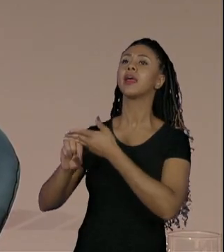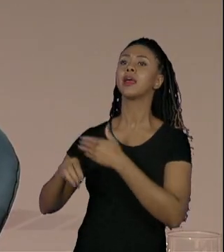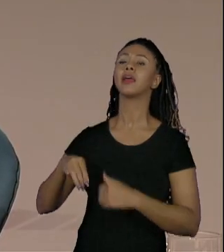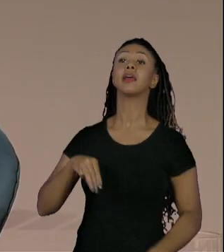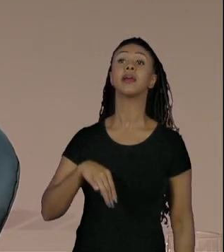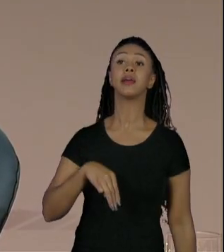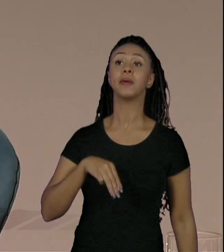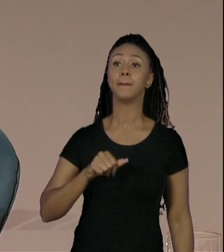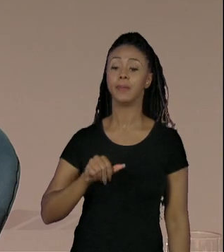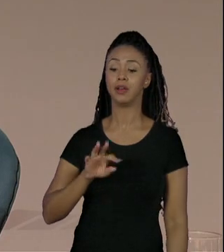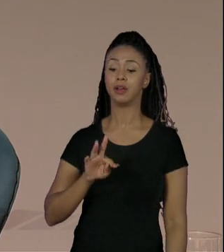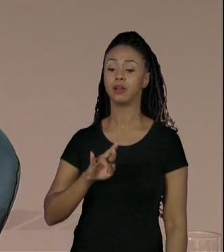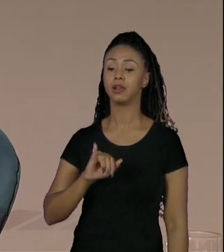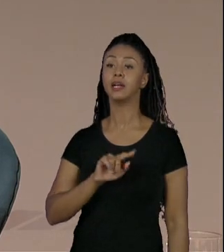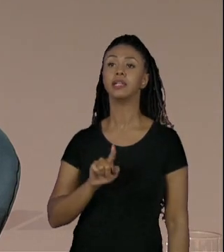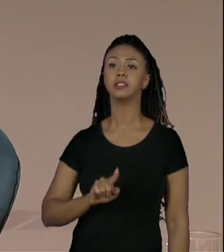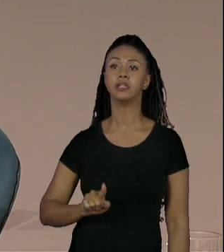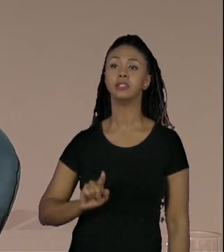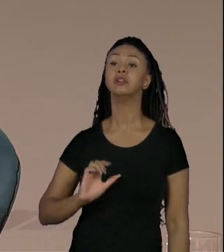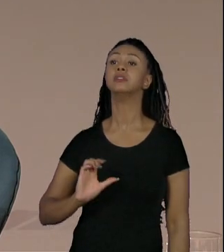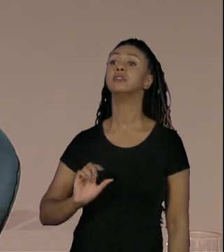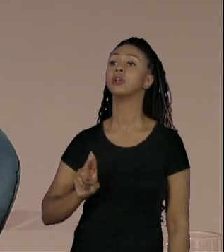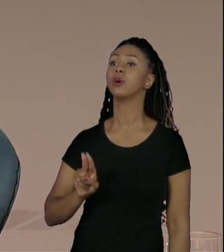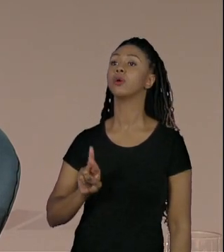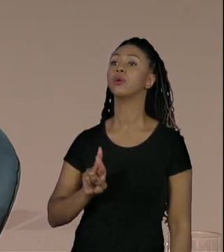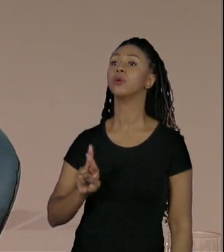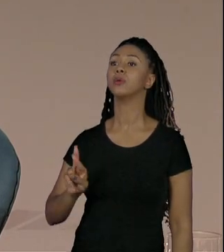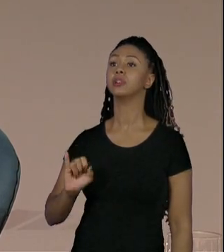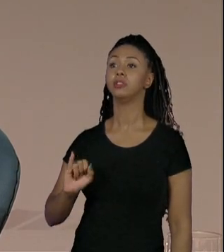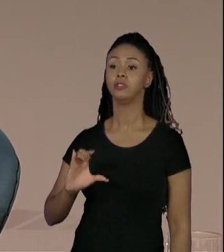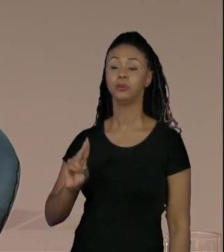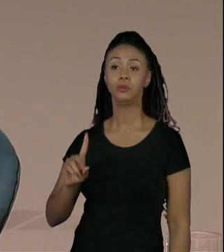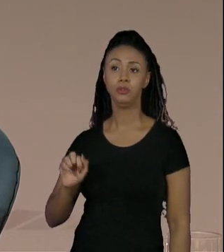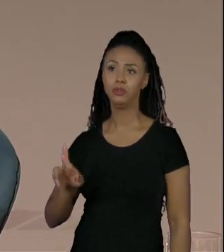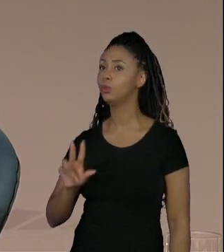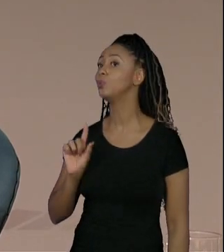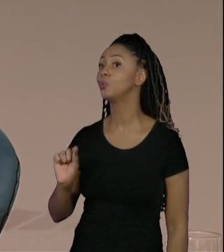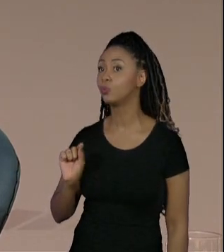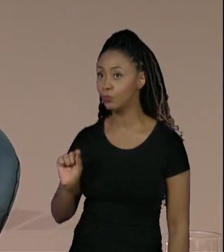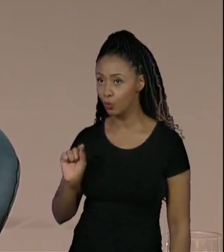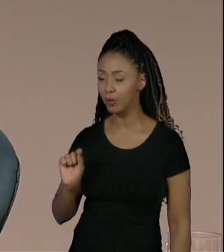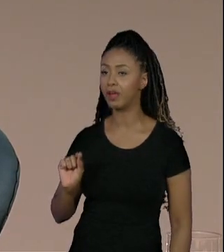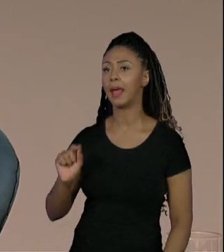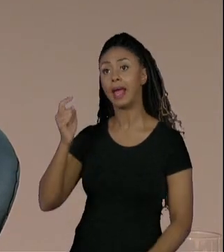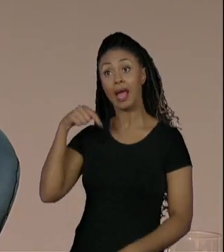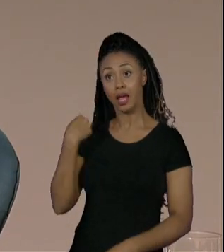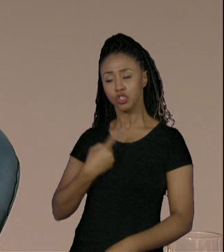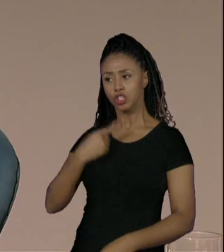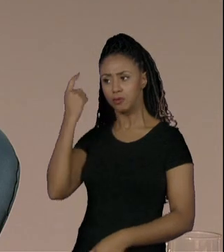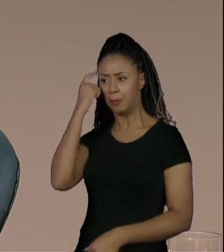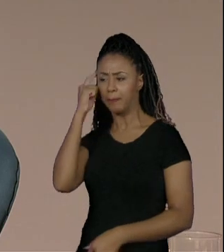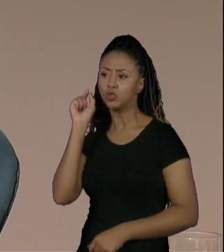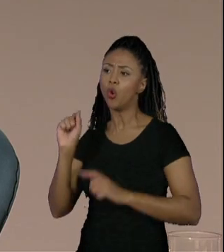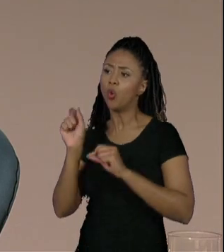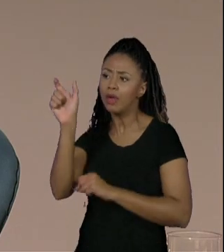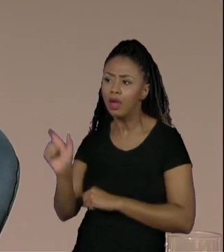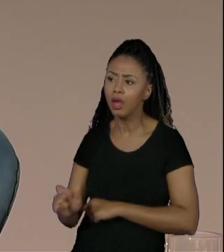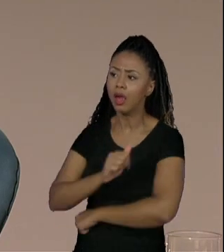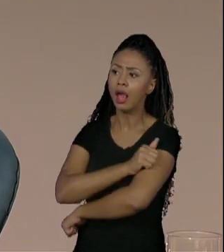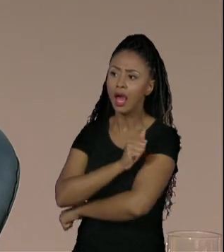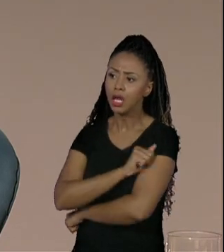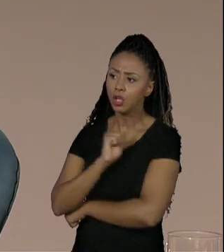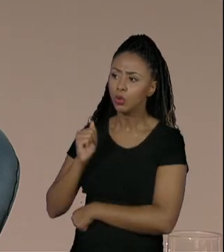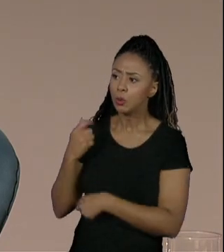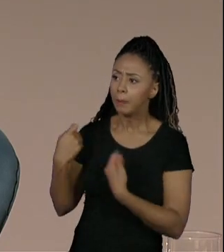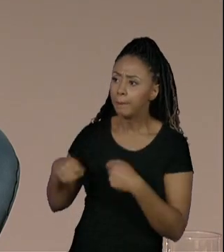de disciplinas. que a gente faz a escolha pensando nas habilidades e competências que precisam ser desenvolvidas para que